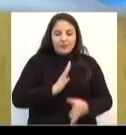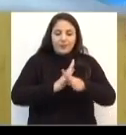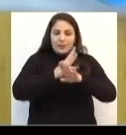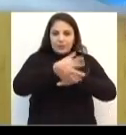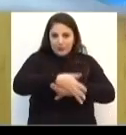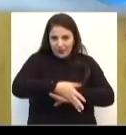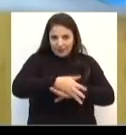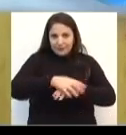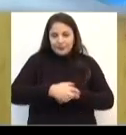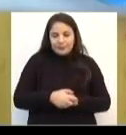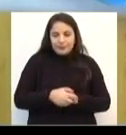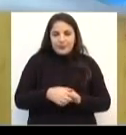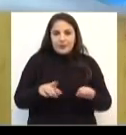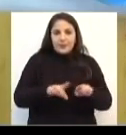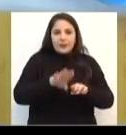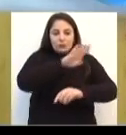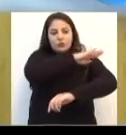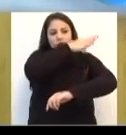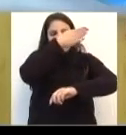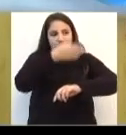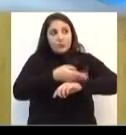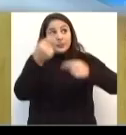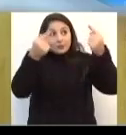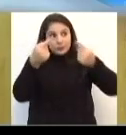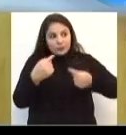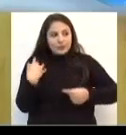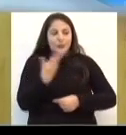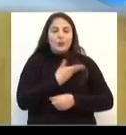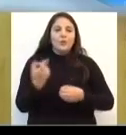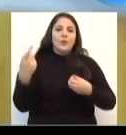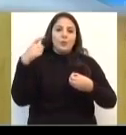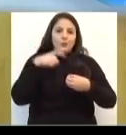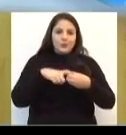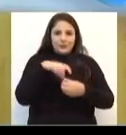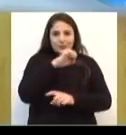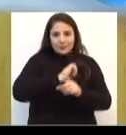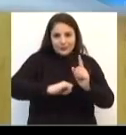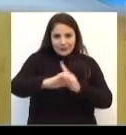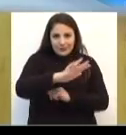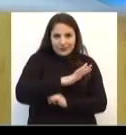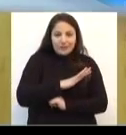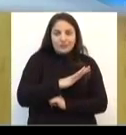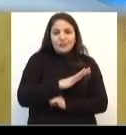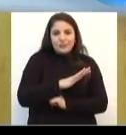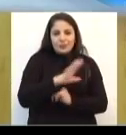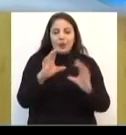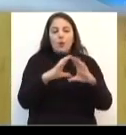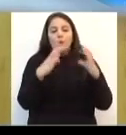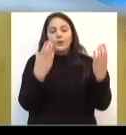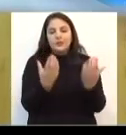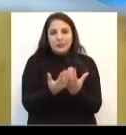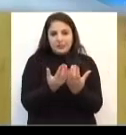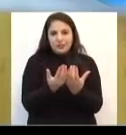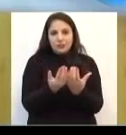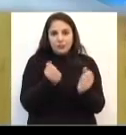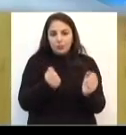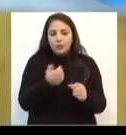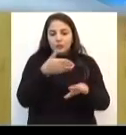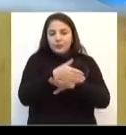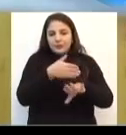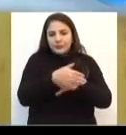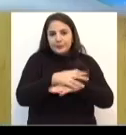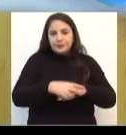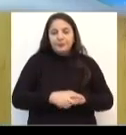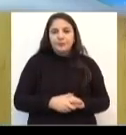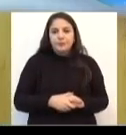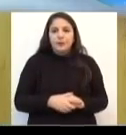no nosso ginásio, que também é uma estrutura que a gente está reintegrando para a comunidade, por que não dizer